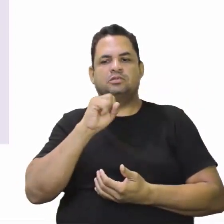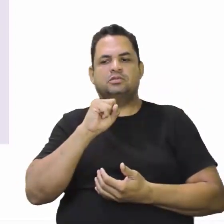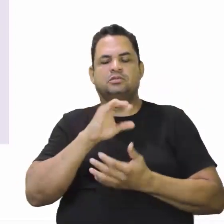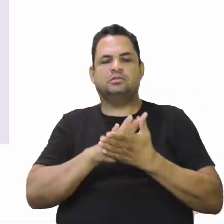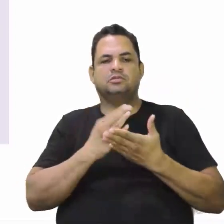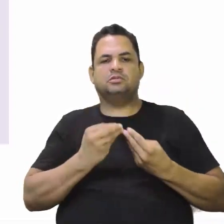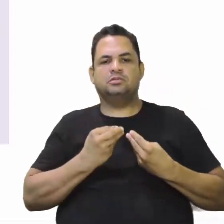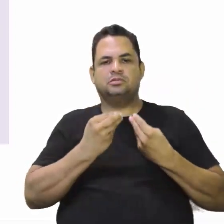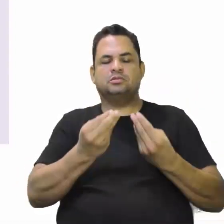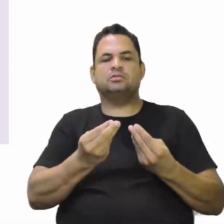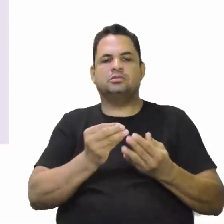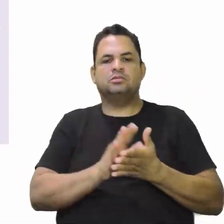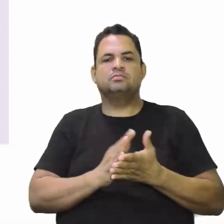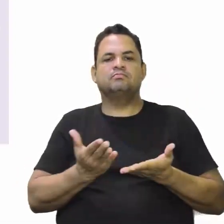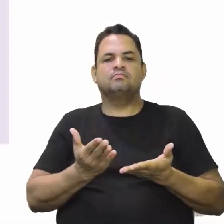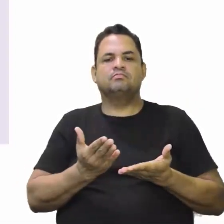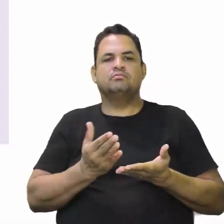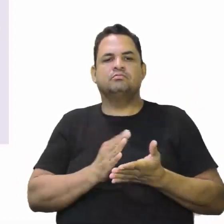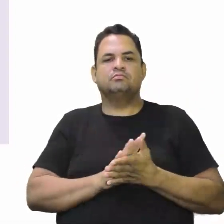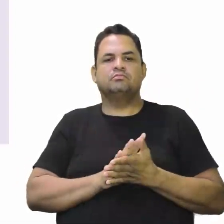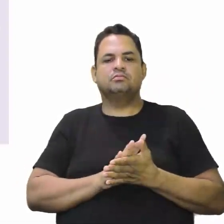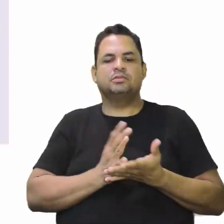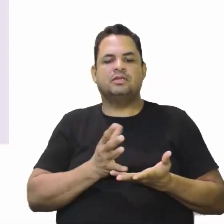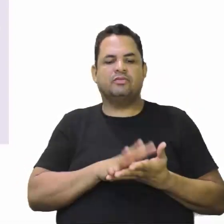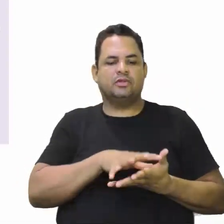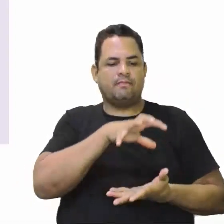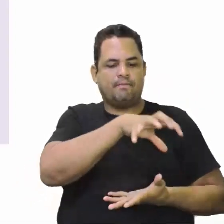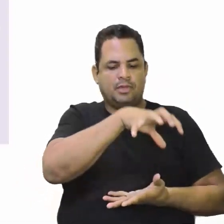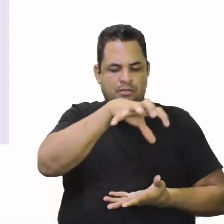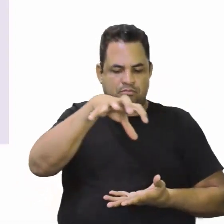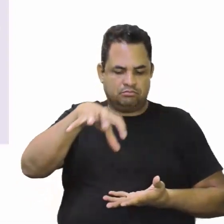É como se fossem as capitanias hereditárias aqui.